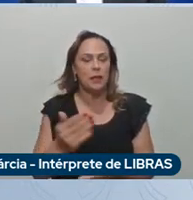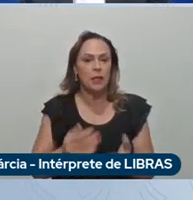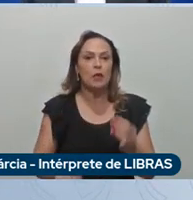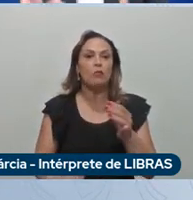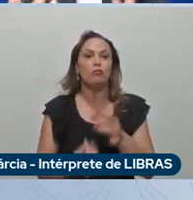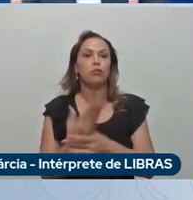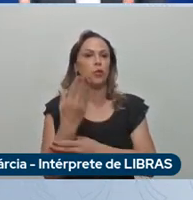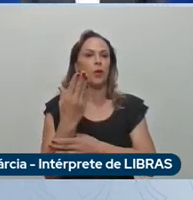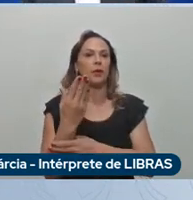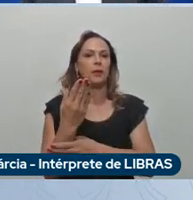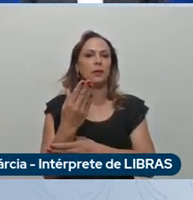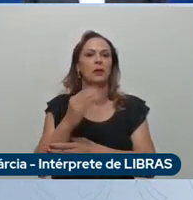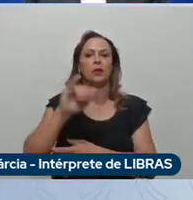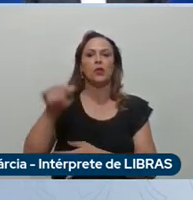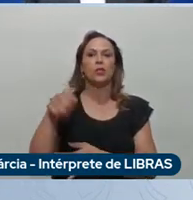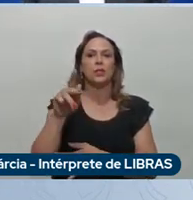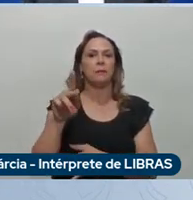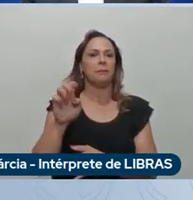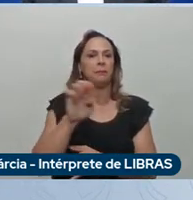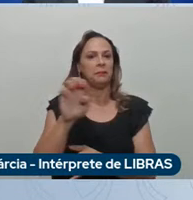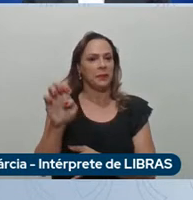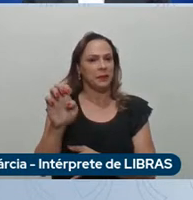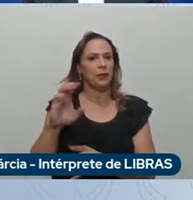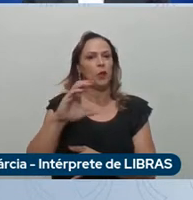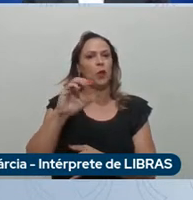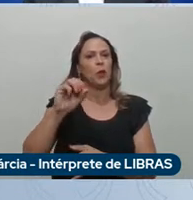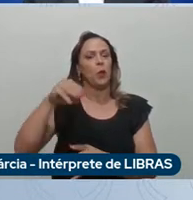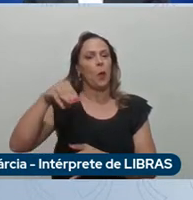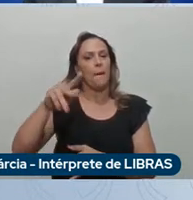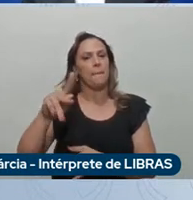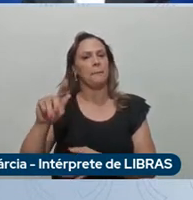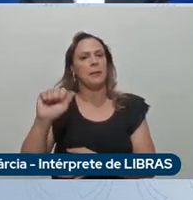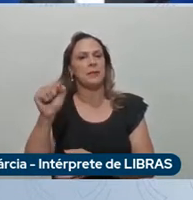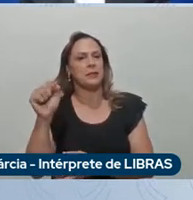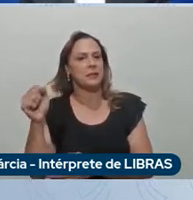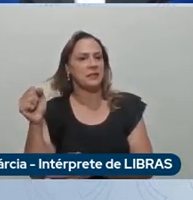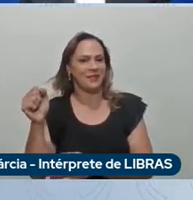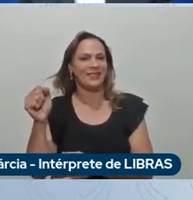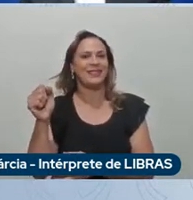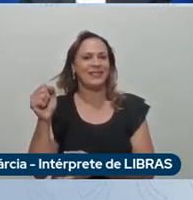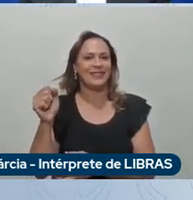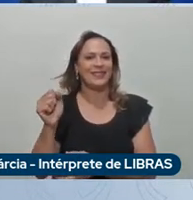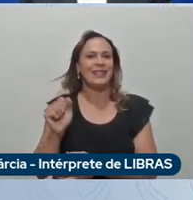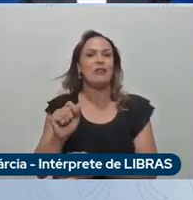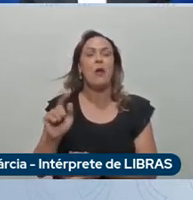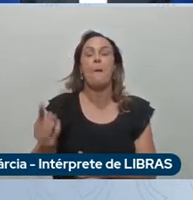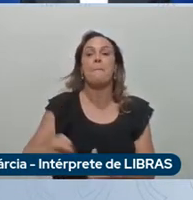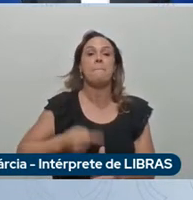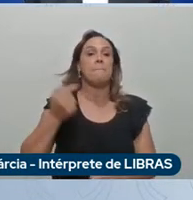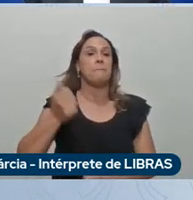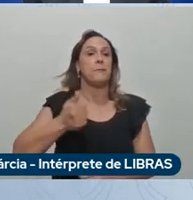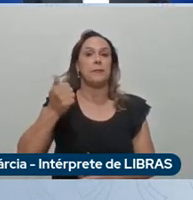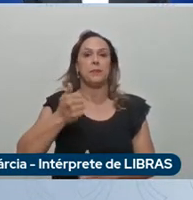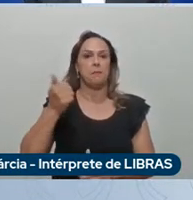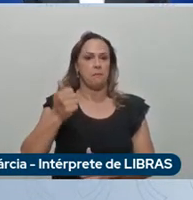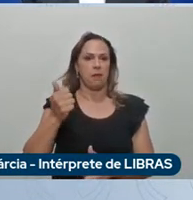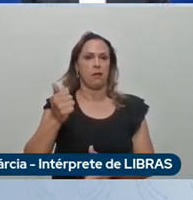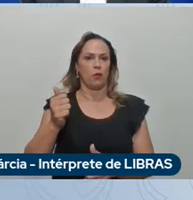falando de sustentabilidade, é o primeiro Jeep com propulsão híbrida,